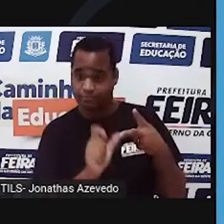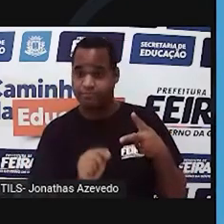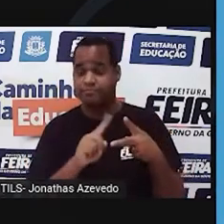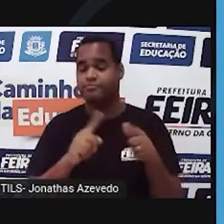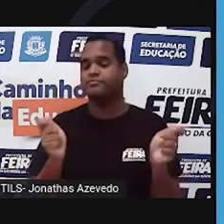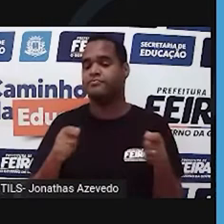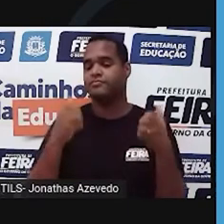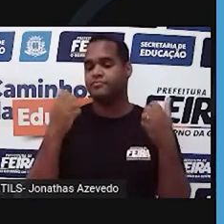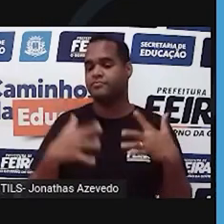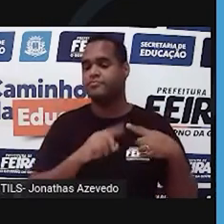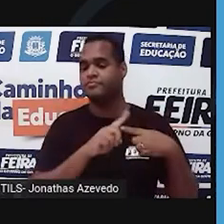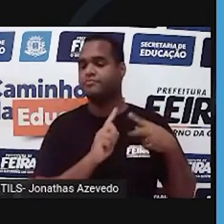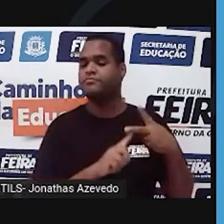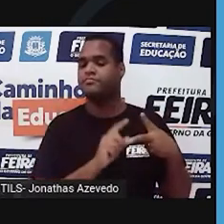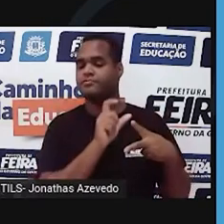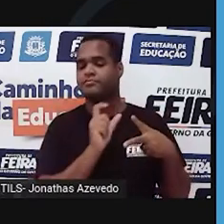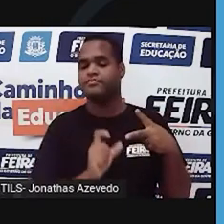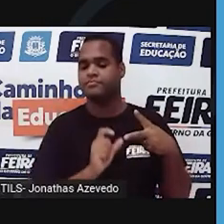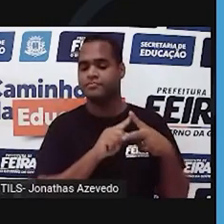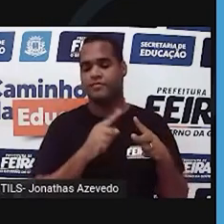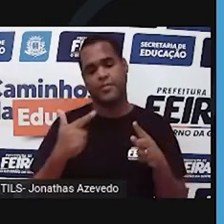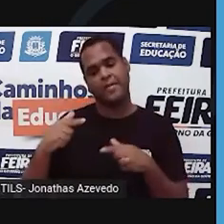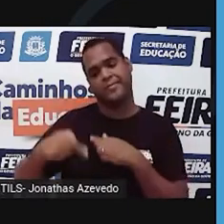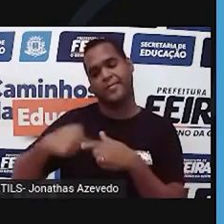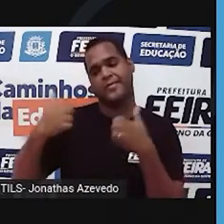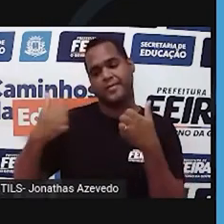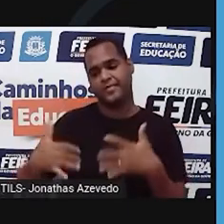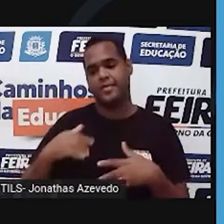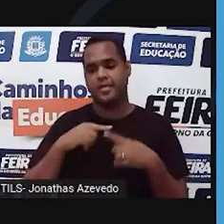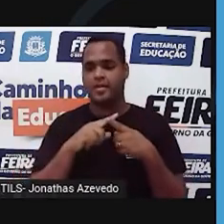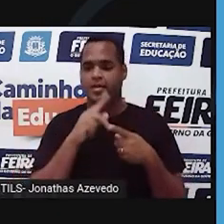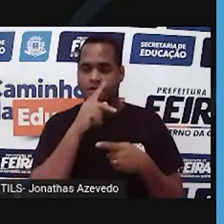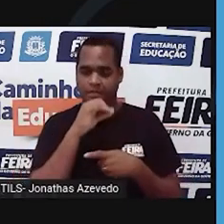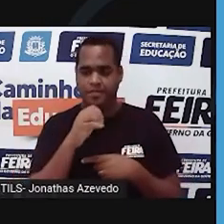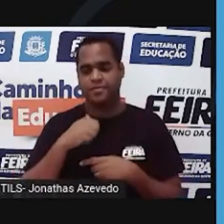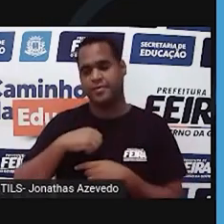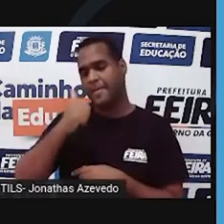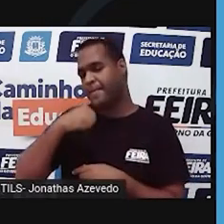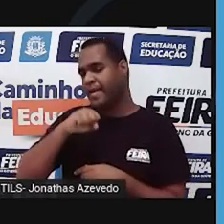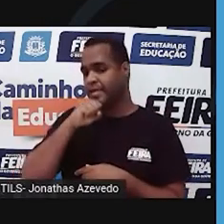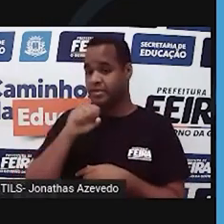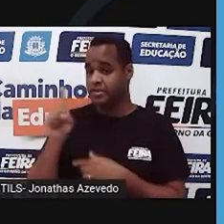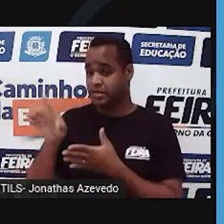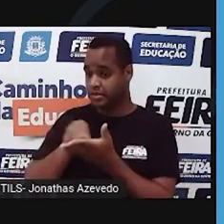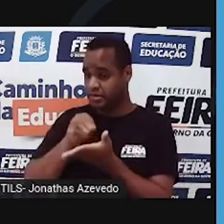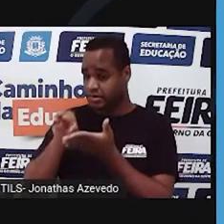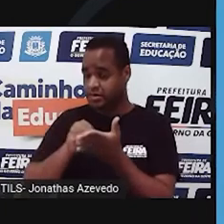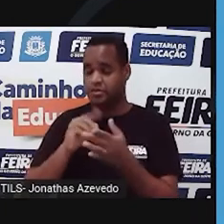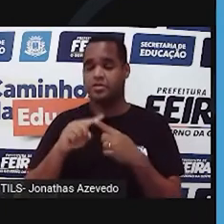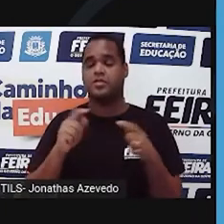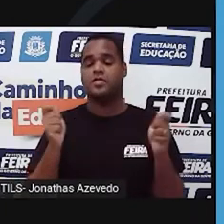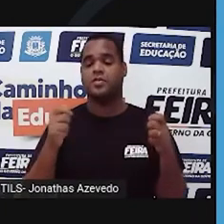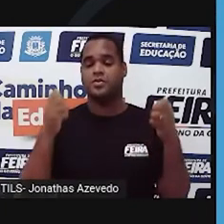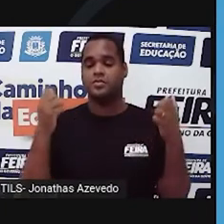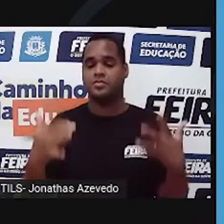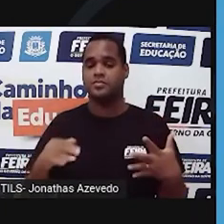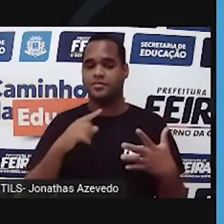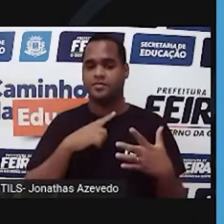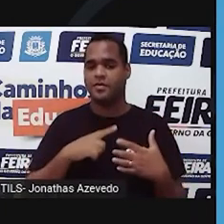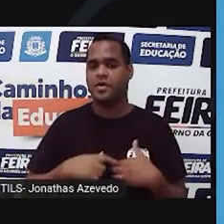ter dois genes para a mesma característica. Um que veio do pai e outro que veio da mãe. Por exemplo, a capacidade de enrolar a língua.